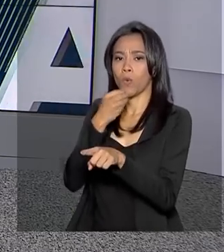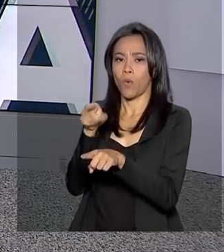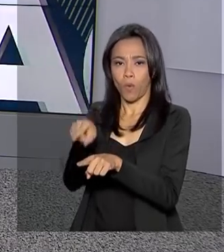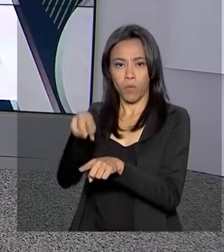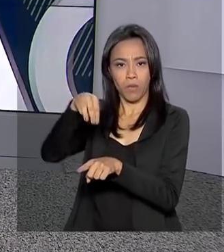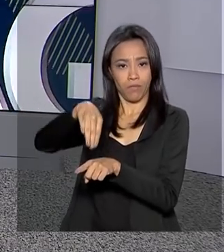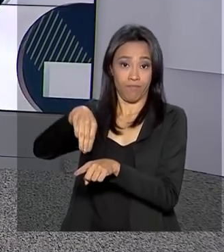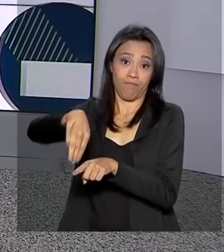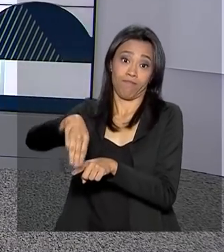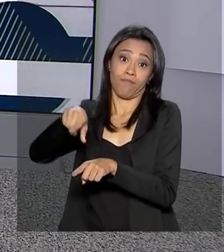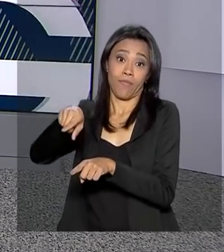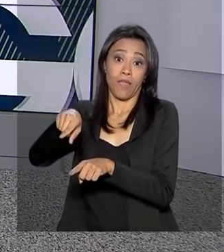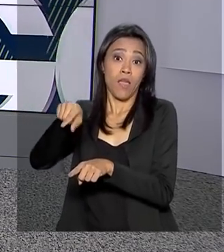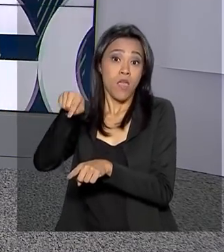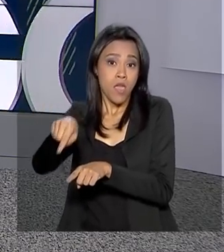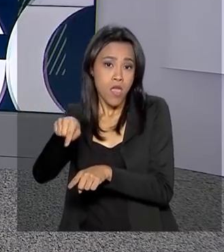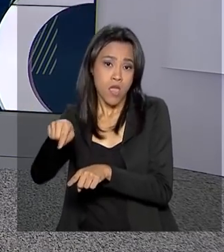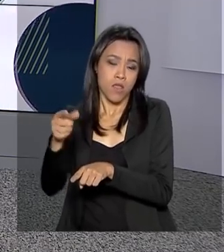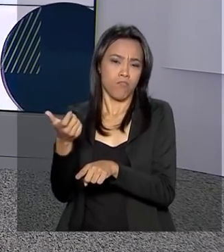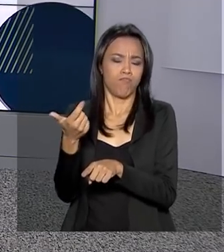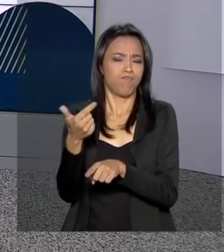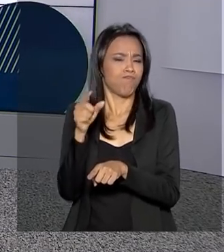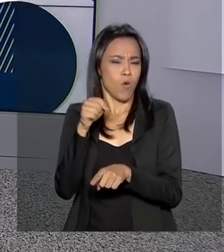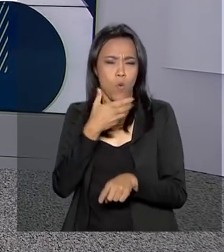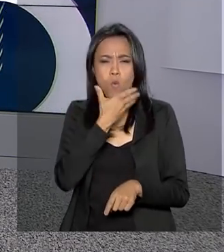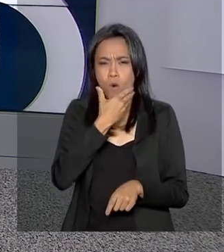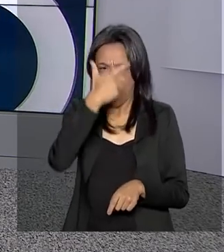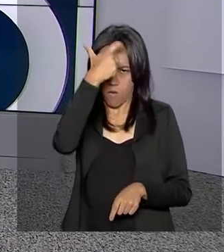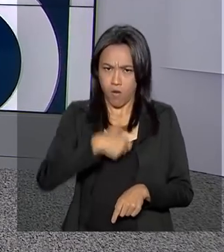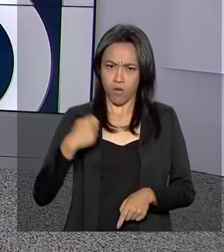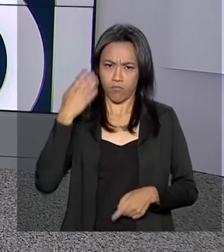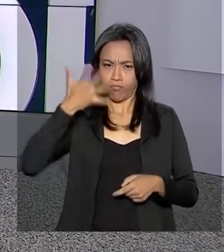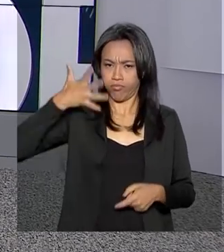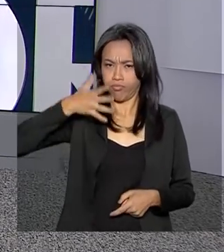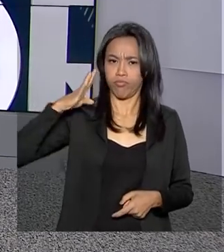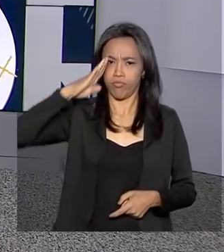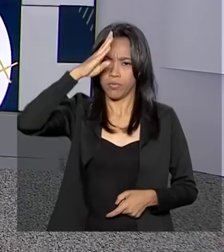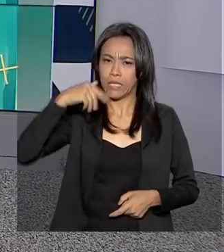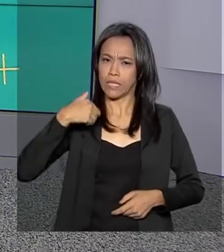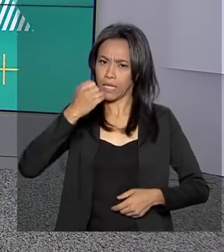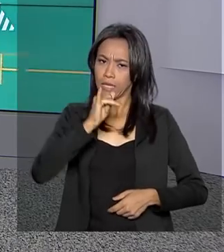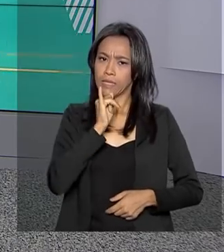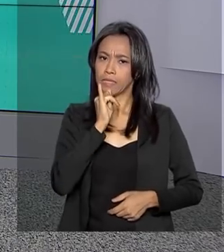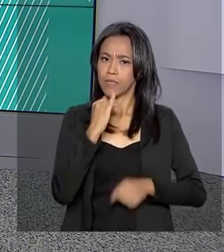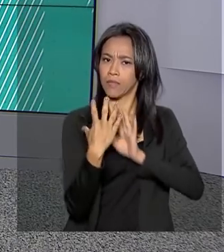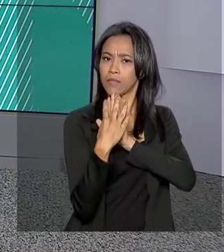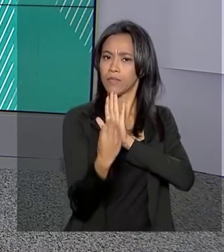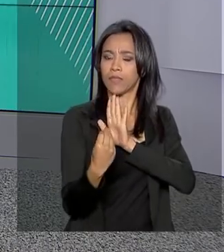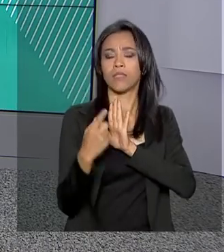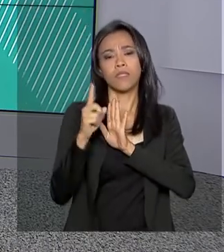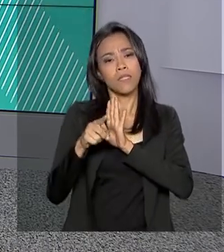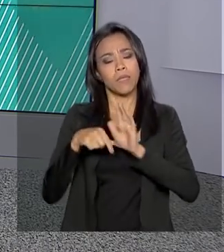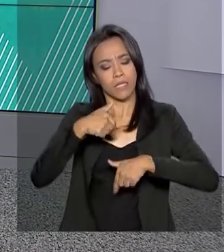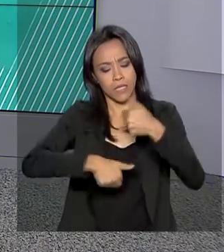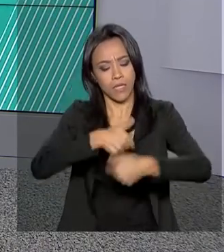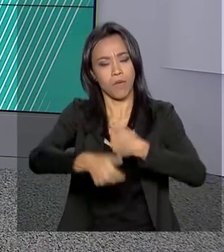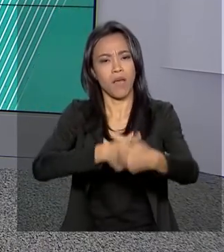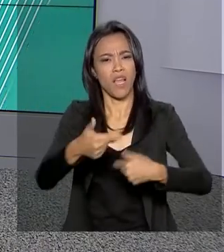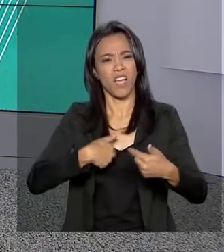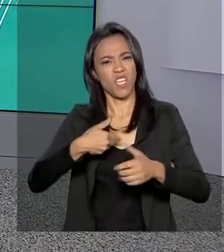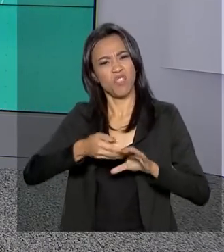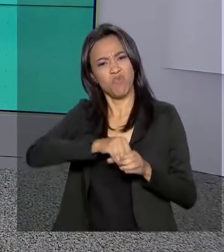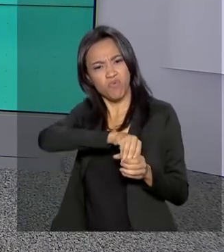No discurso, Bolsonaro disse que o homem público deve dar exemplo, trabalhar para o povo, ser responsável e fugir do